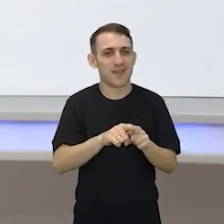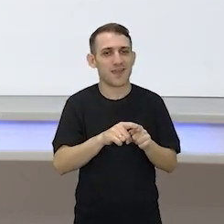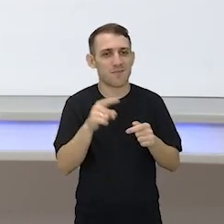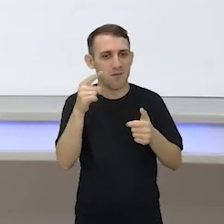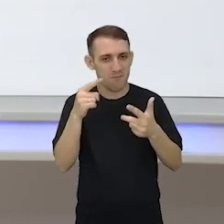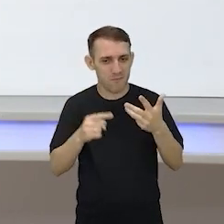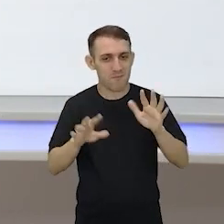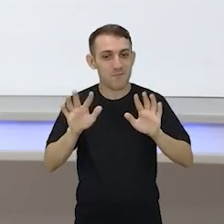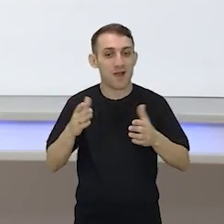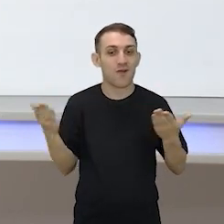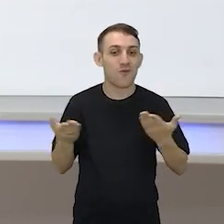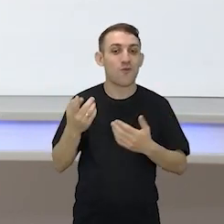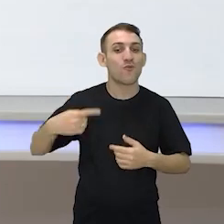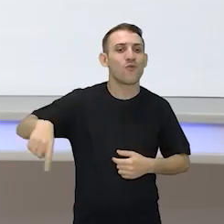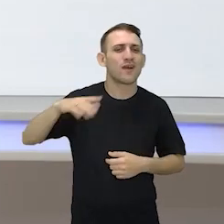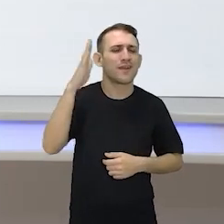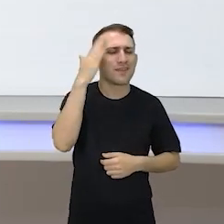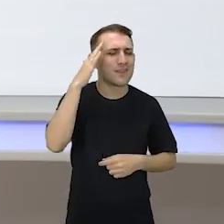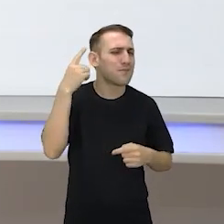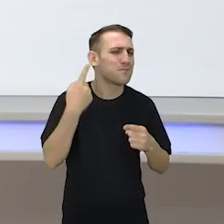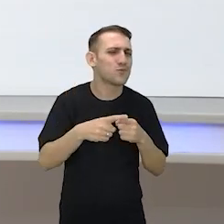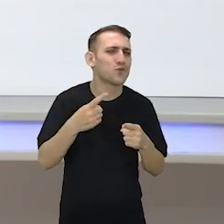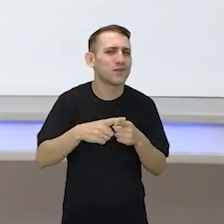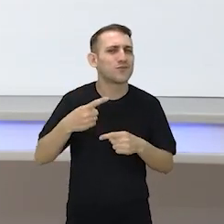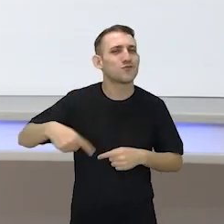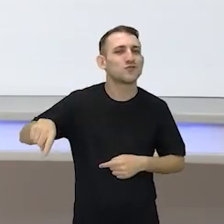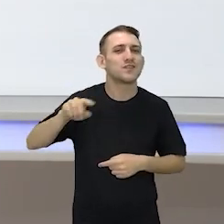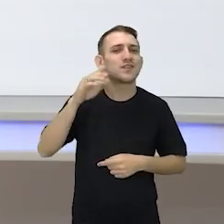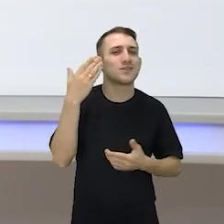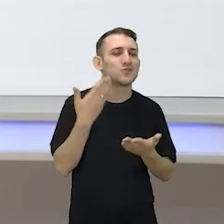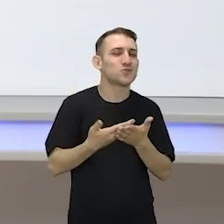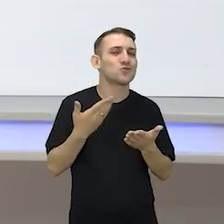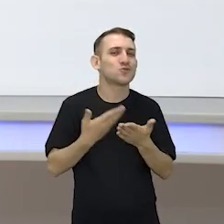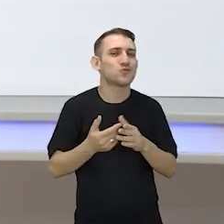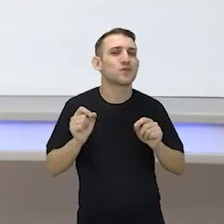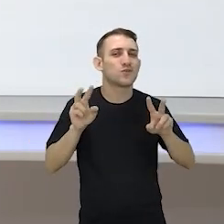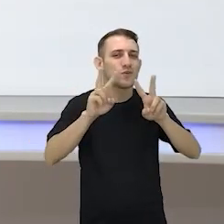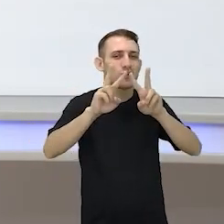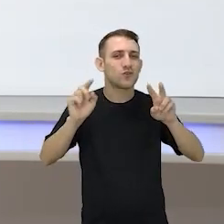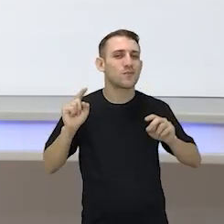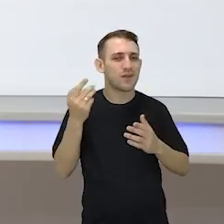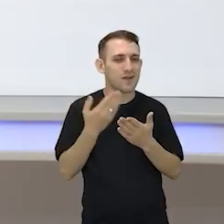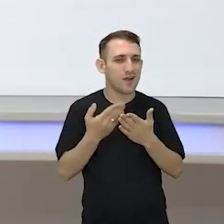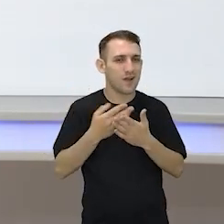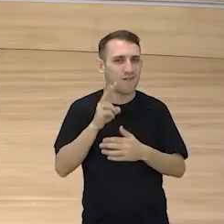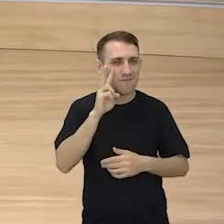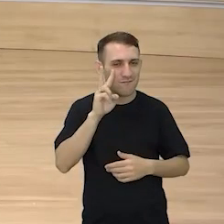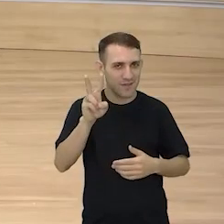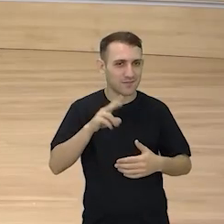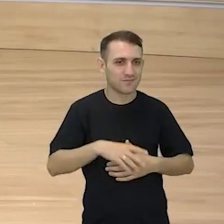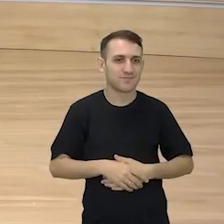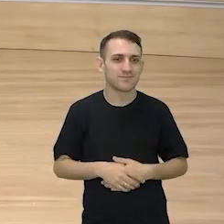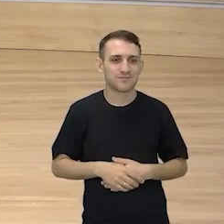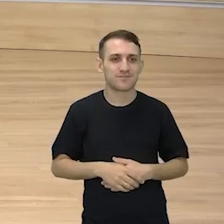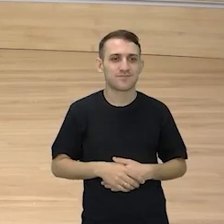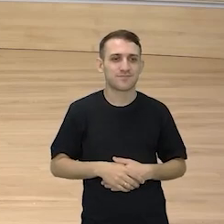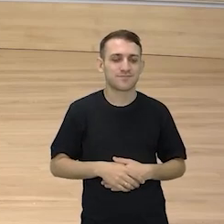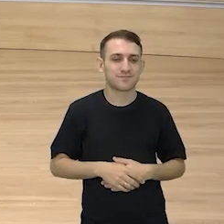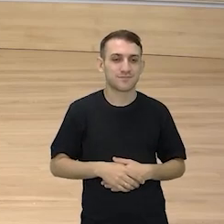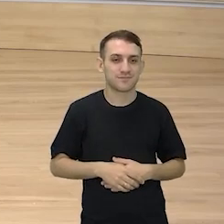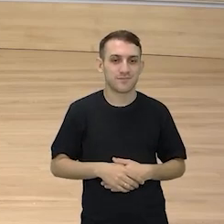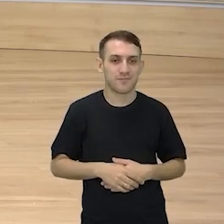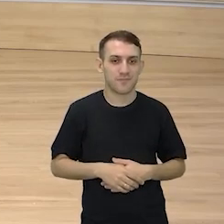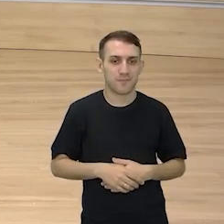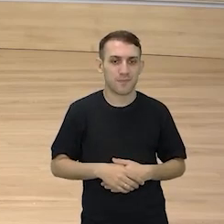mas hoje você vai entender o porquê que você estudou esse tema na primeira aula. Vamos dar uma olhadinha aí na tela? Olha só.